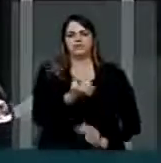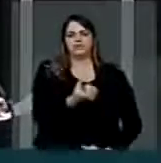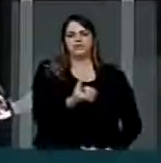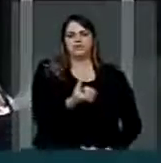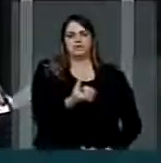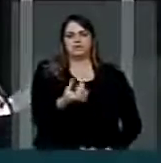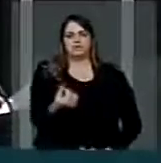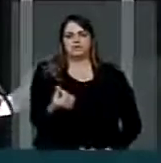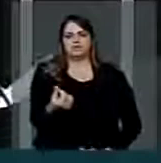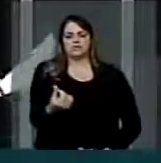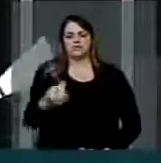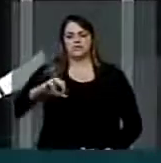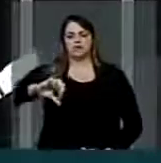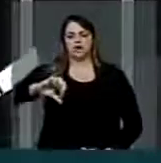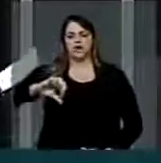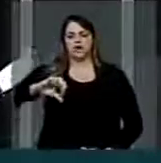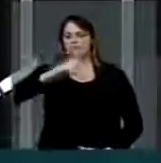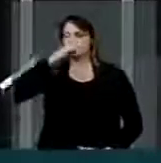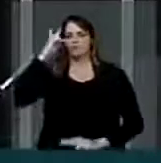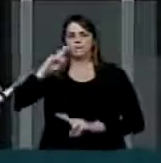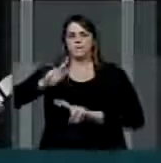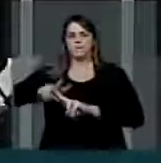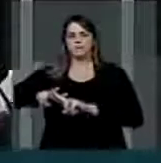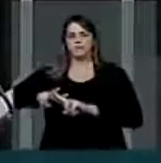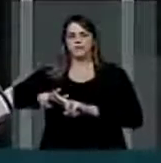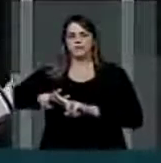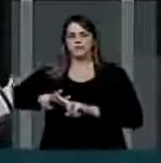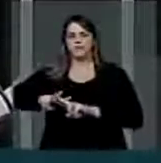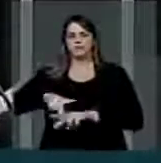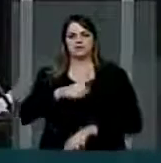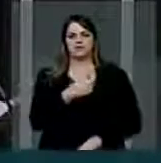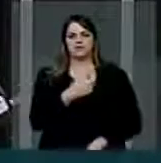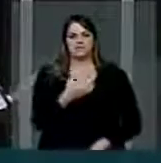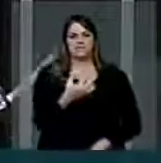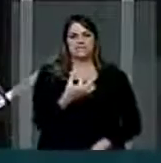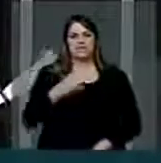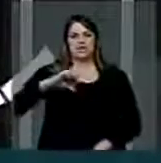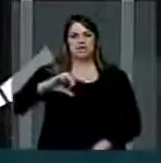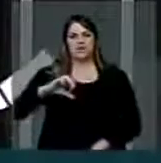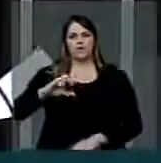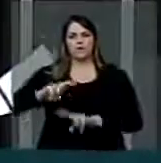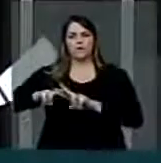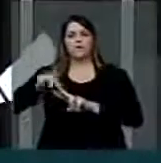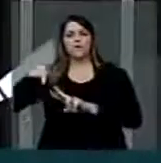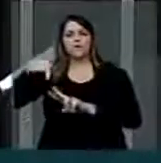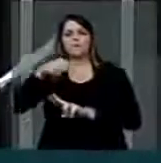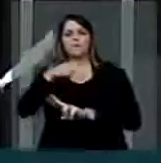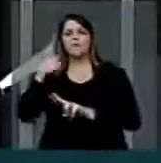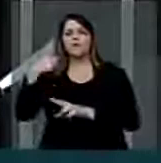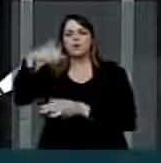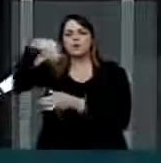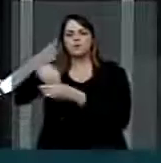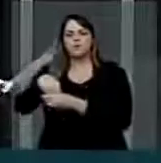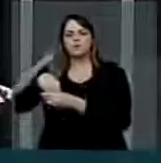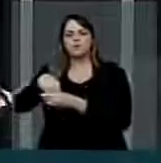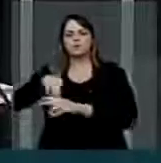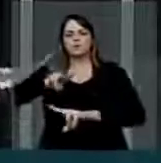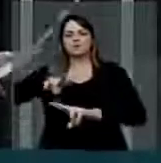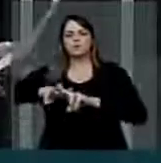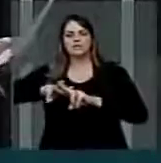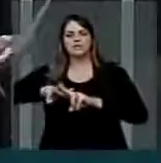presos. 169 presos mortos no interior dos